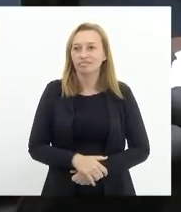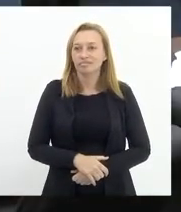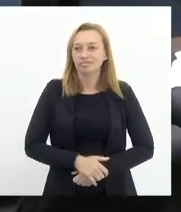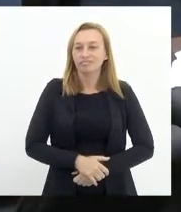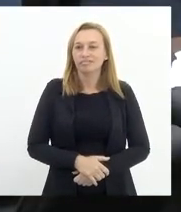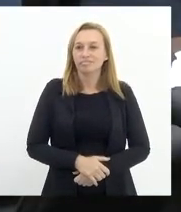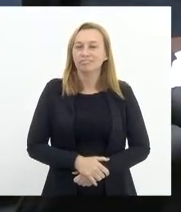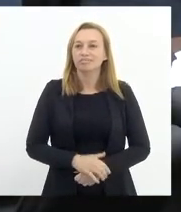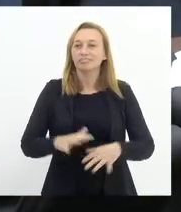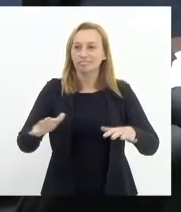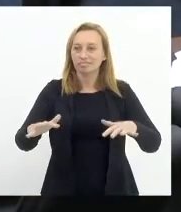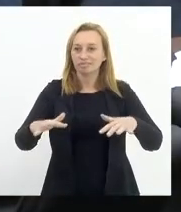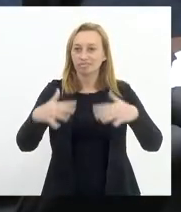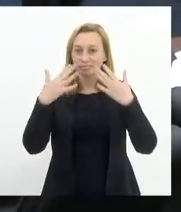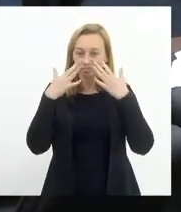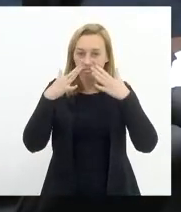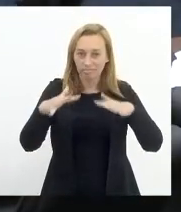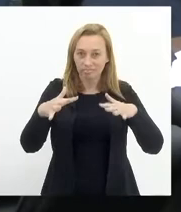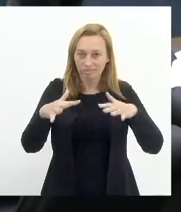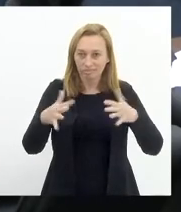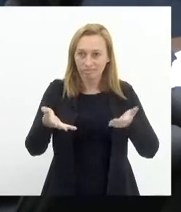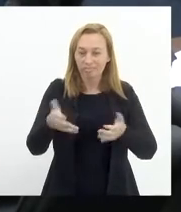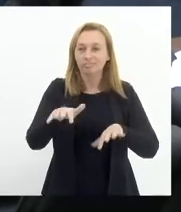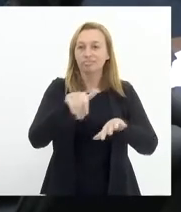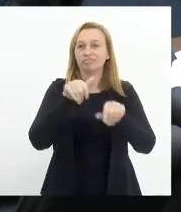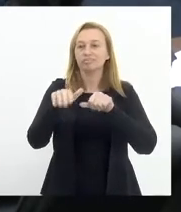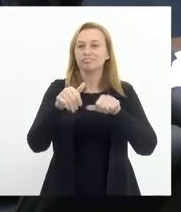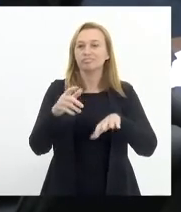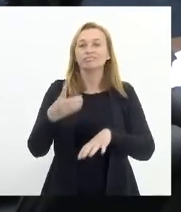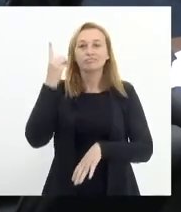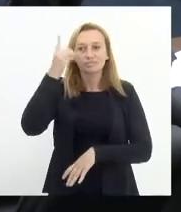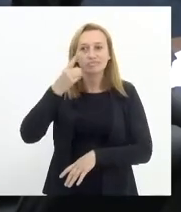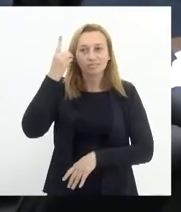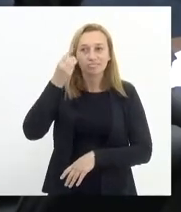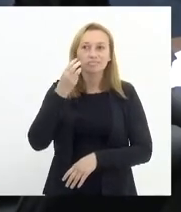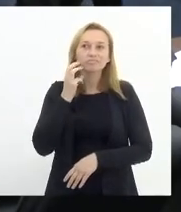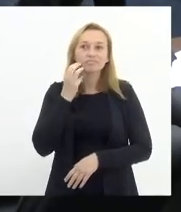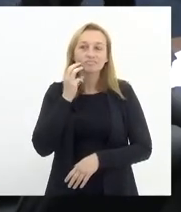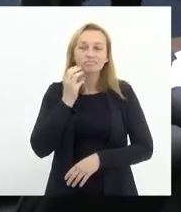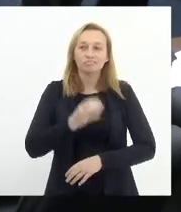Eu chamo a atenção, quero chamar a atenção do deputado Valdé Carneiro.